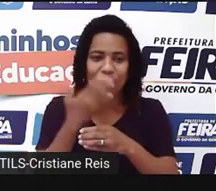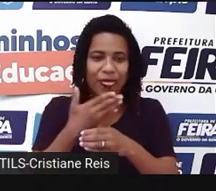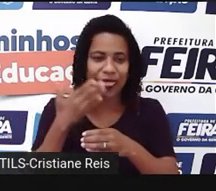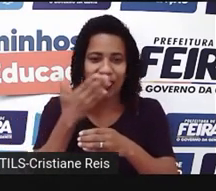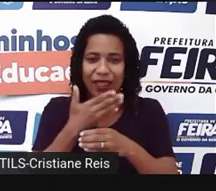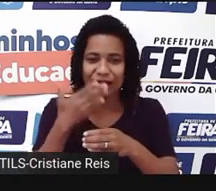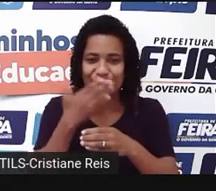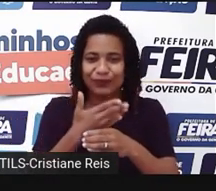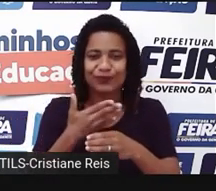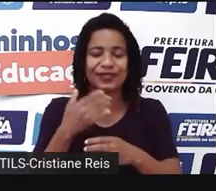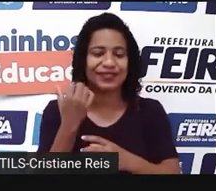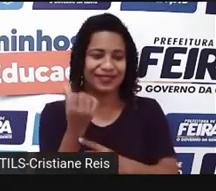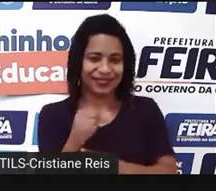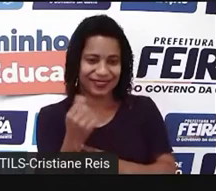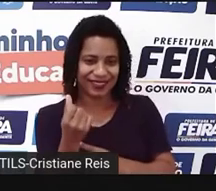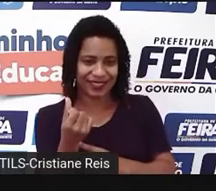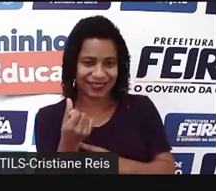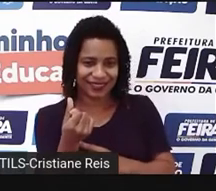6 dólares.